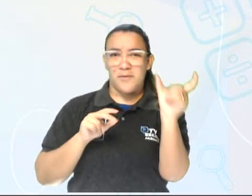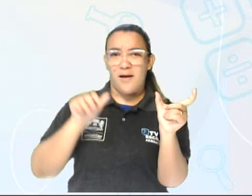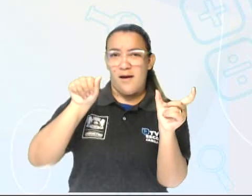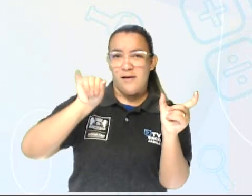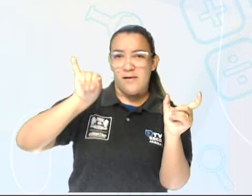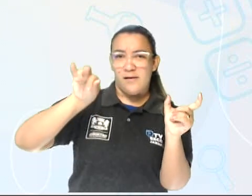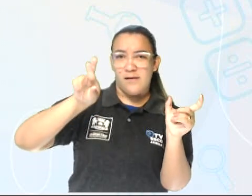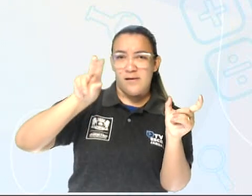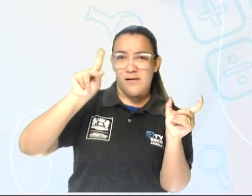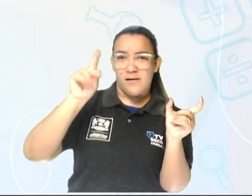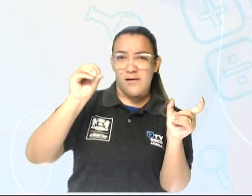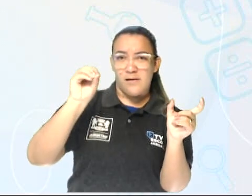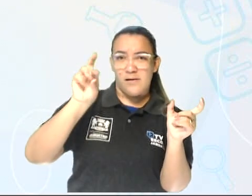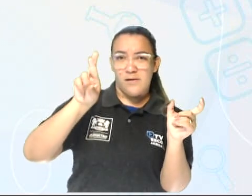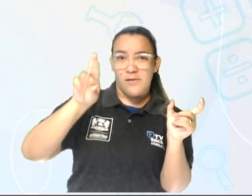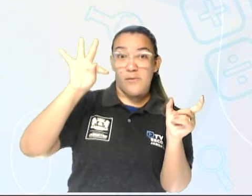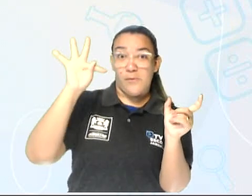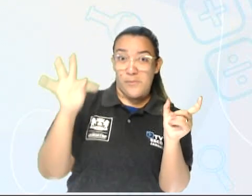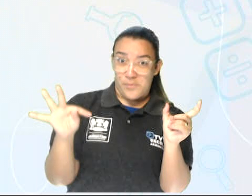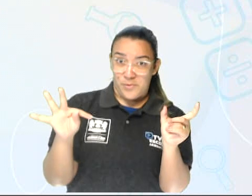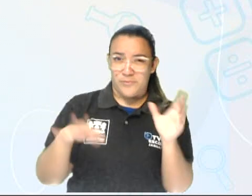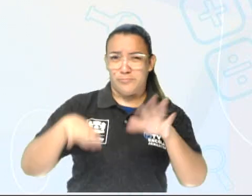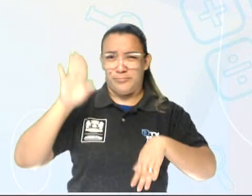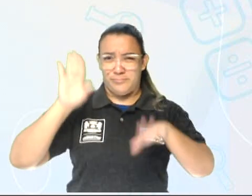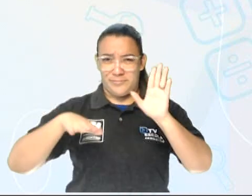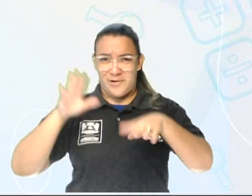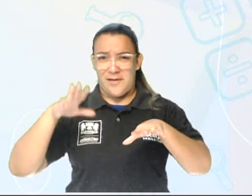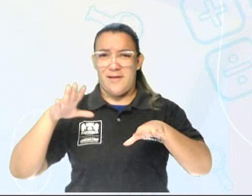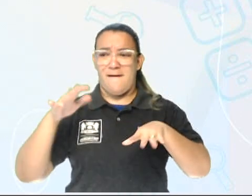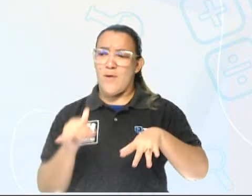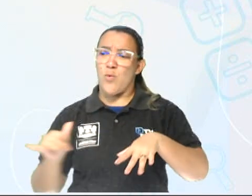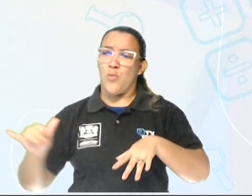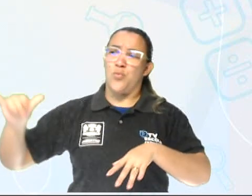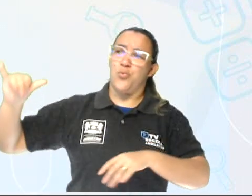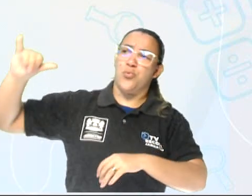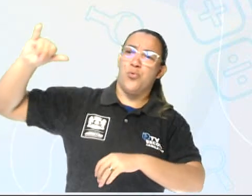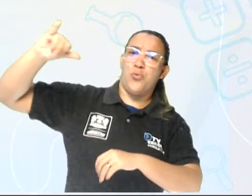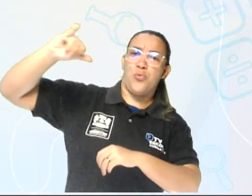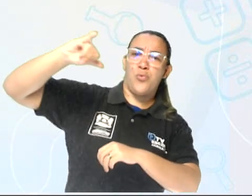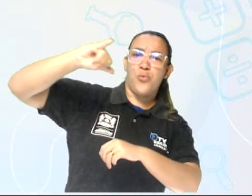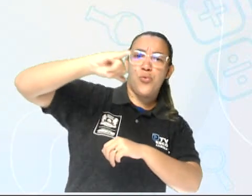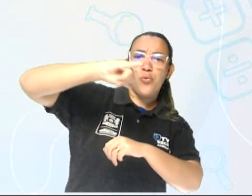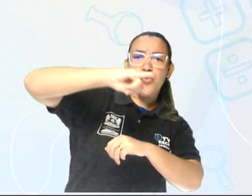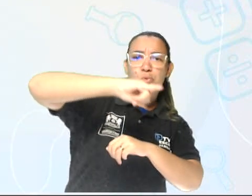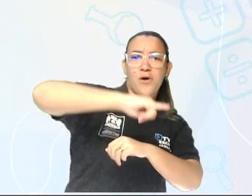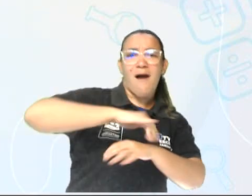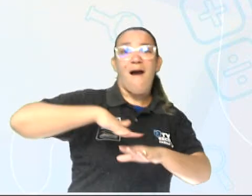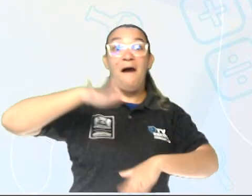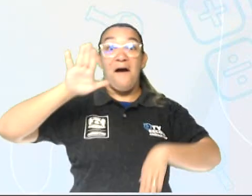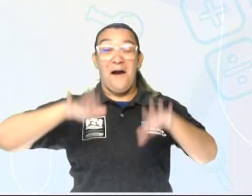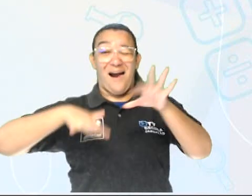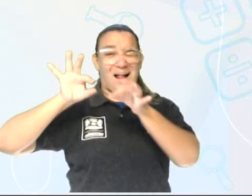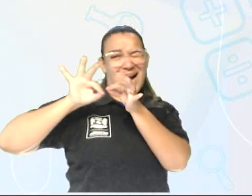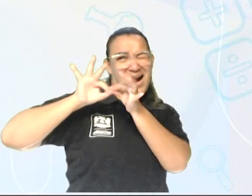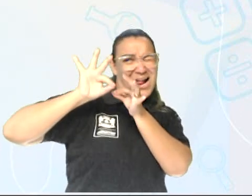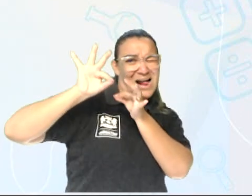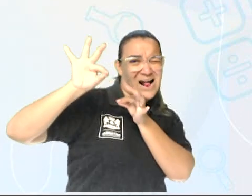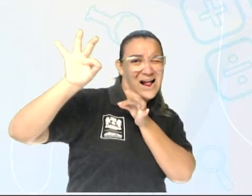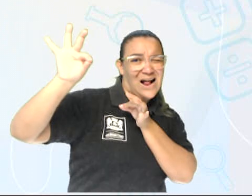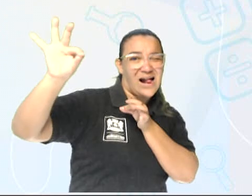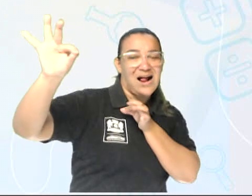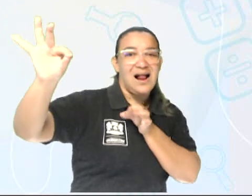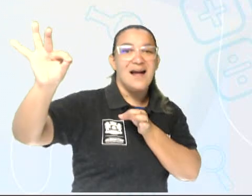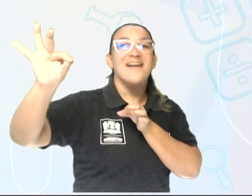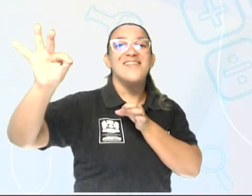geralmente pega avião para viajar para outros lugares, muitas vezes mais distante, né?